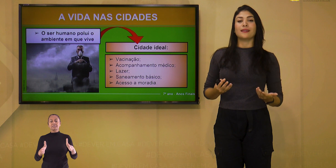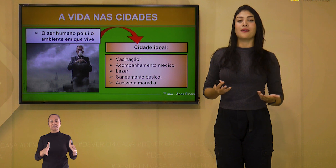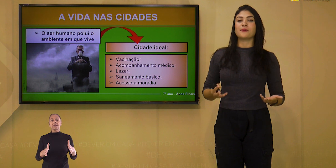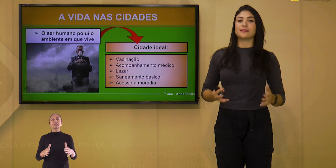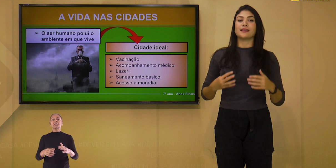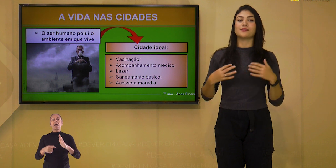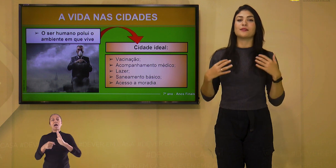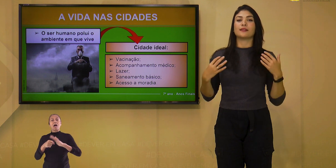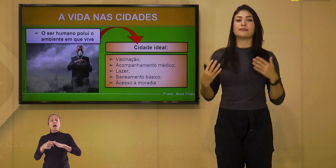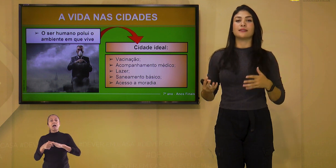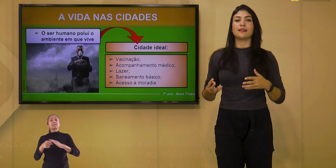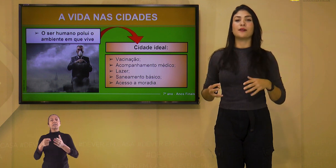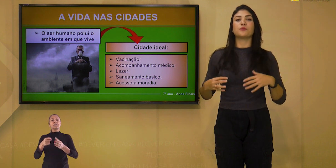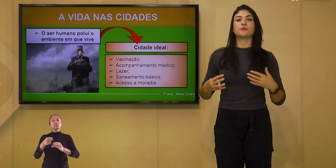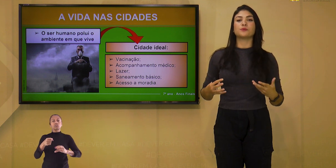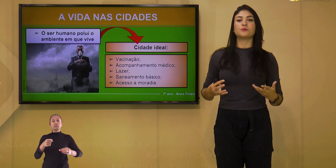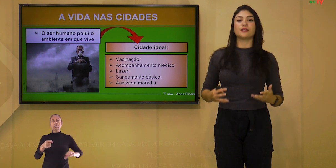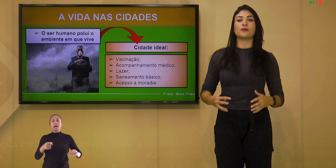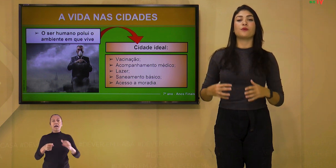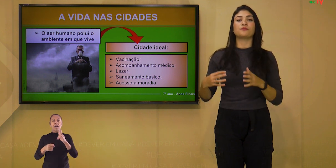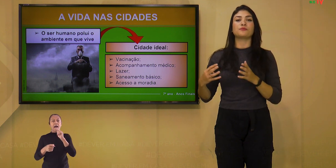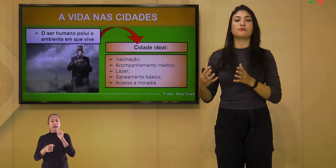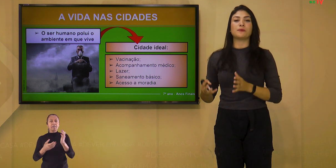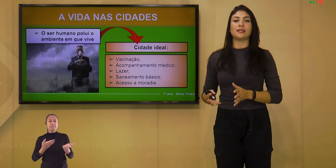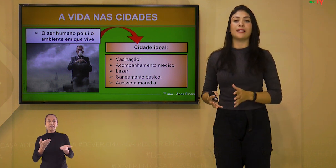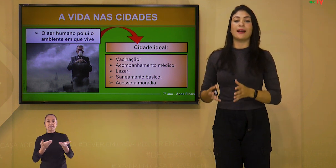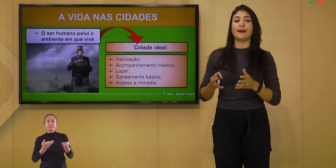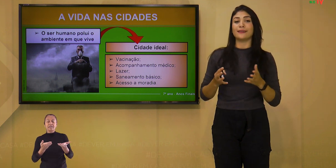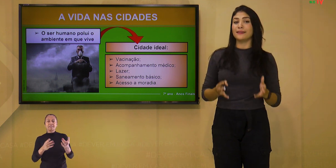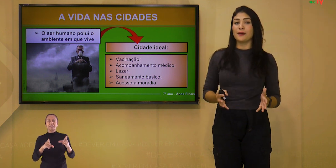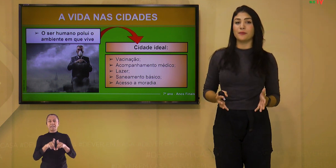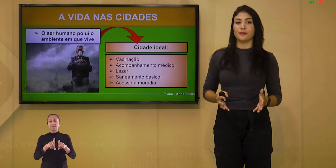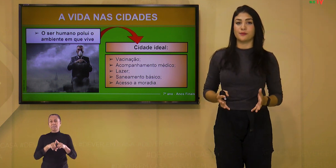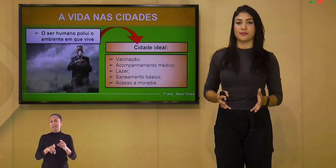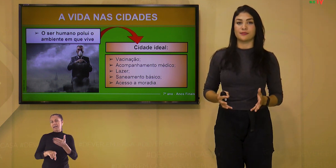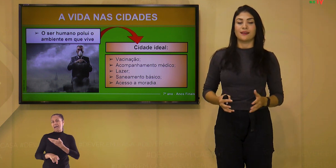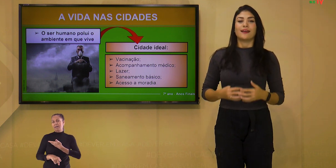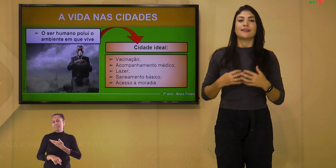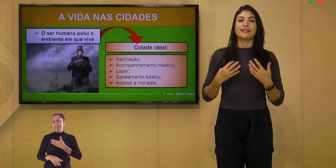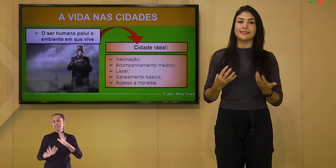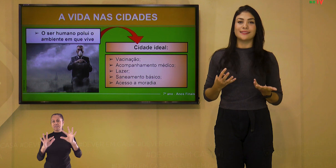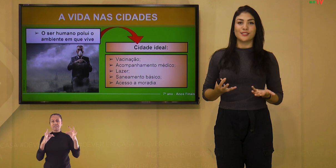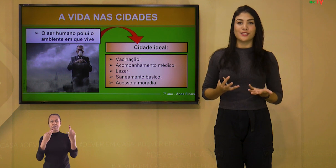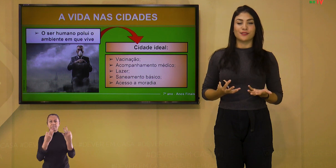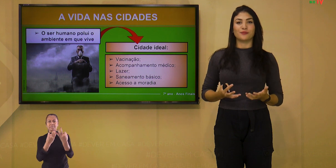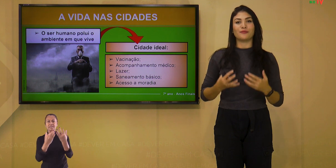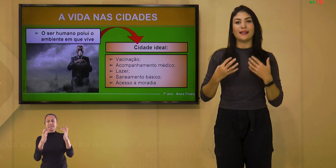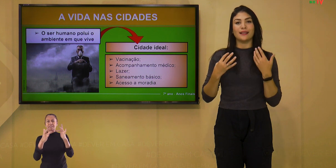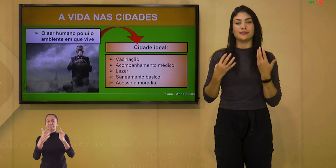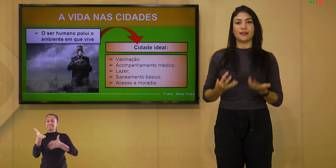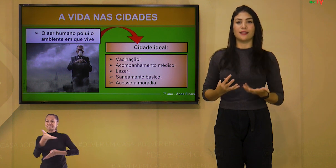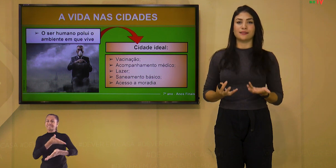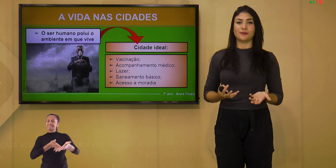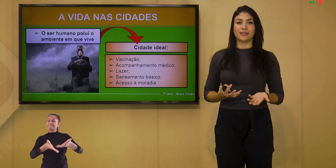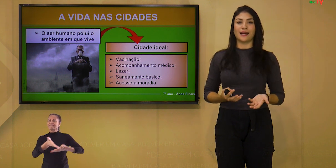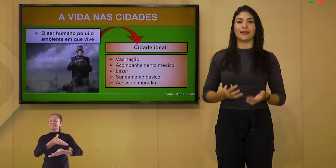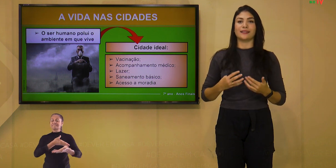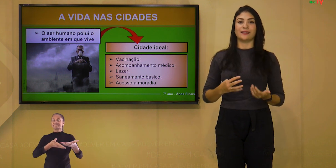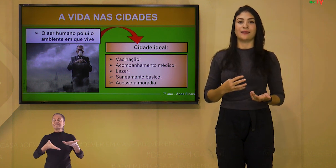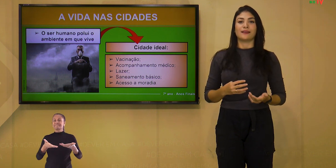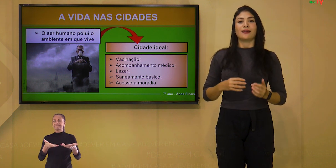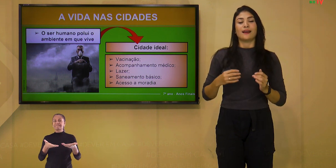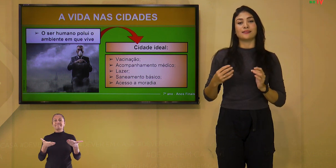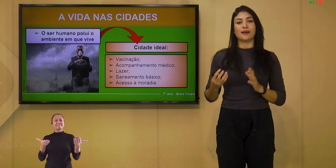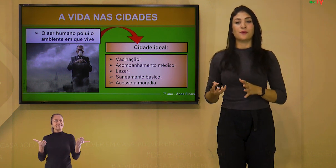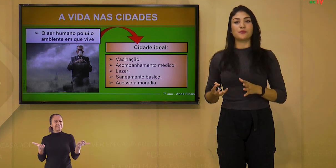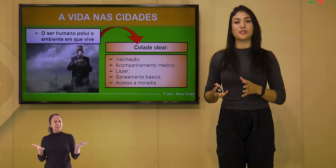Também ao acesso ao lazer, cultura, convívio familiar e amigos. Nesse sentido, vale ressaltar